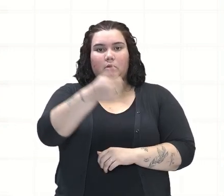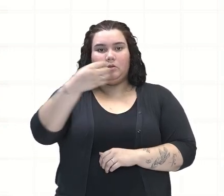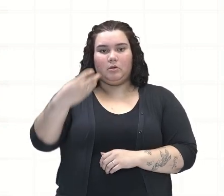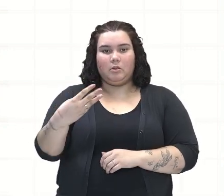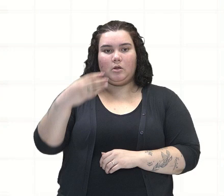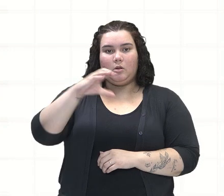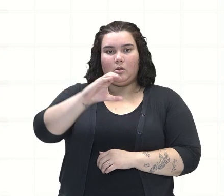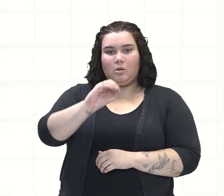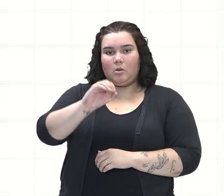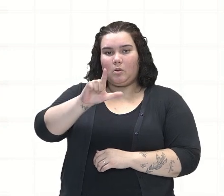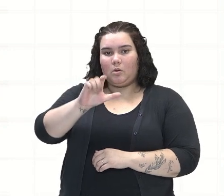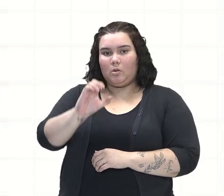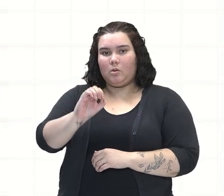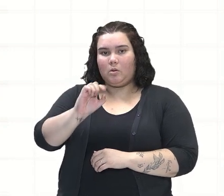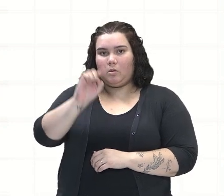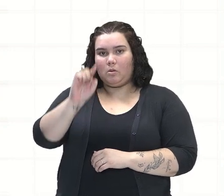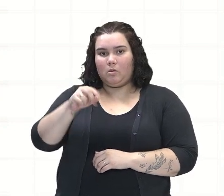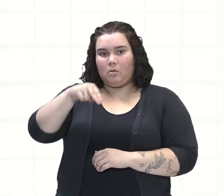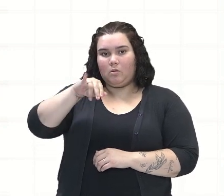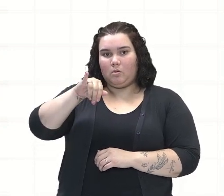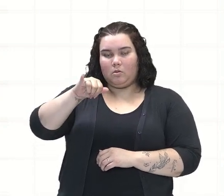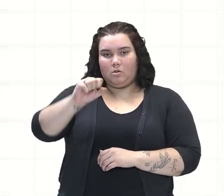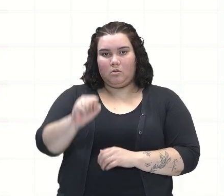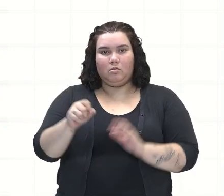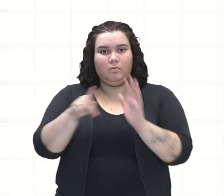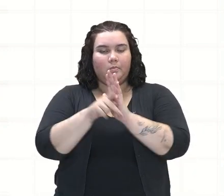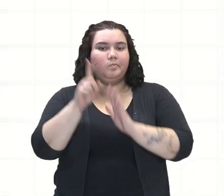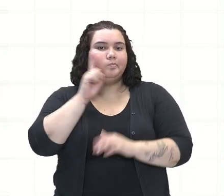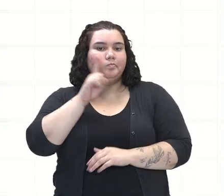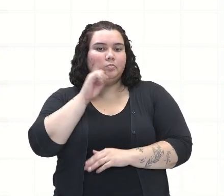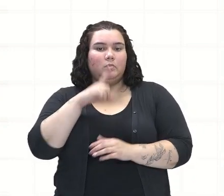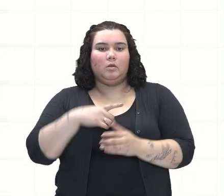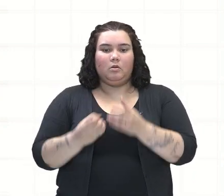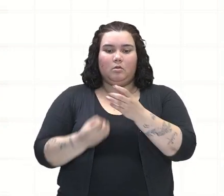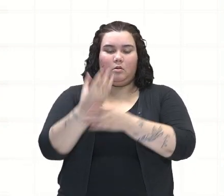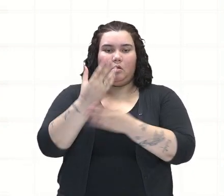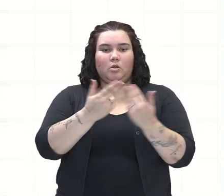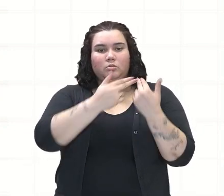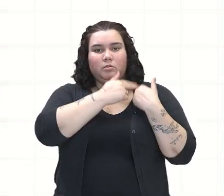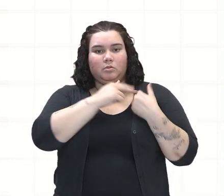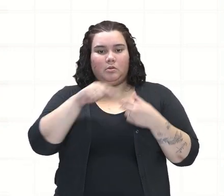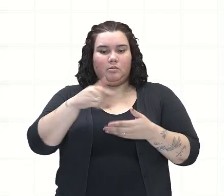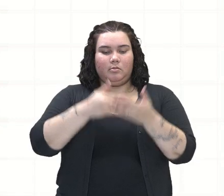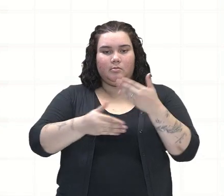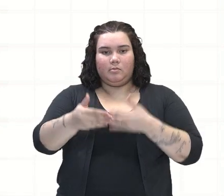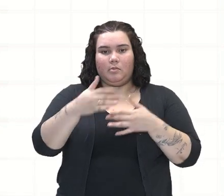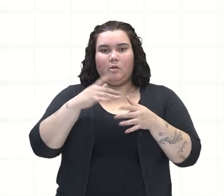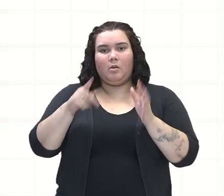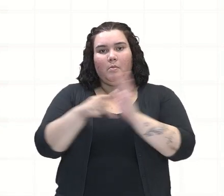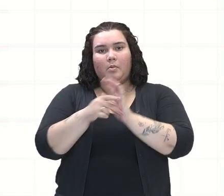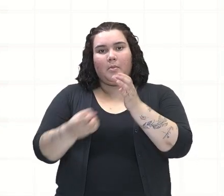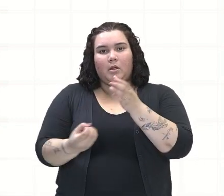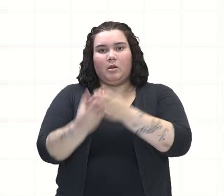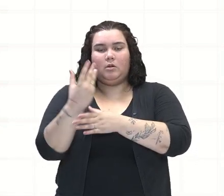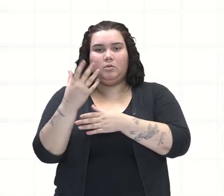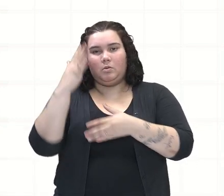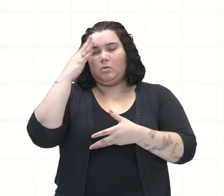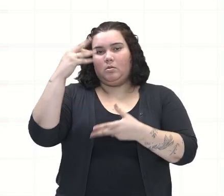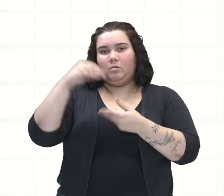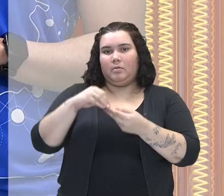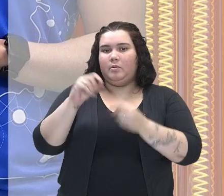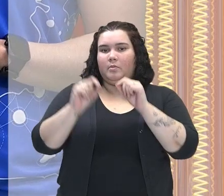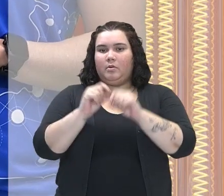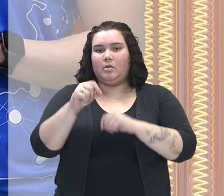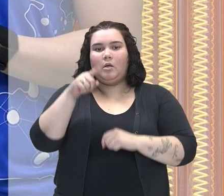Estados Unidos, né? Que deram origem ali, que foram responsáveis ali, posteriormente, para a formação do que hoje a gente compreende como